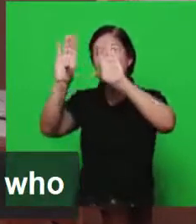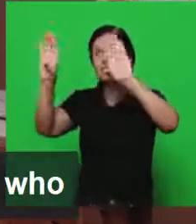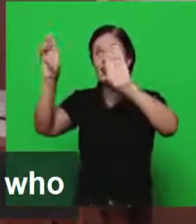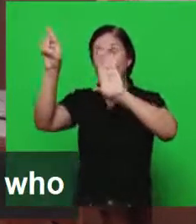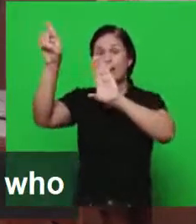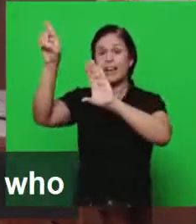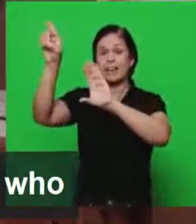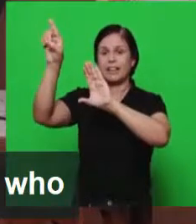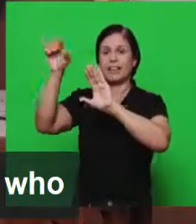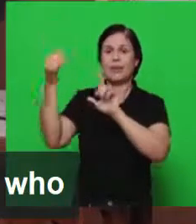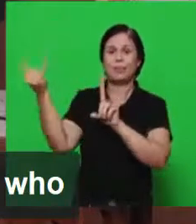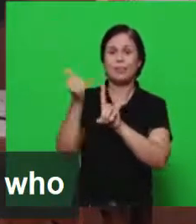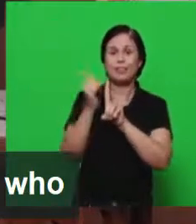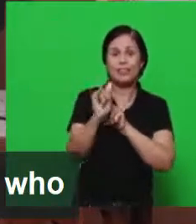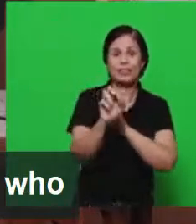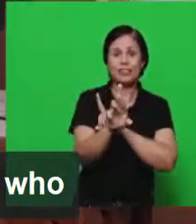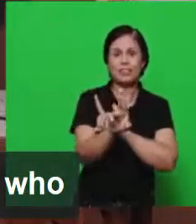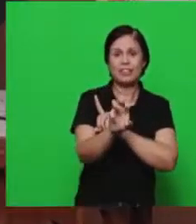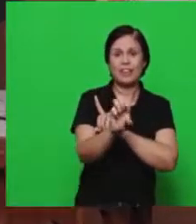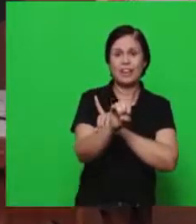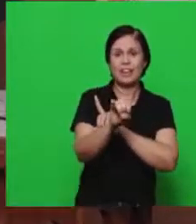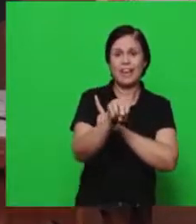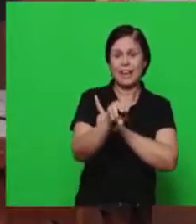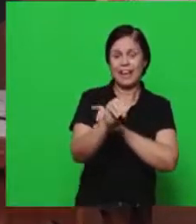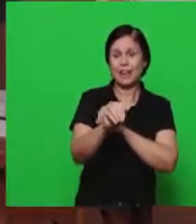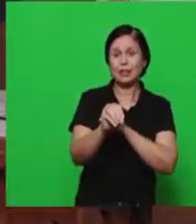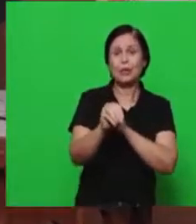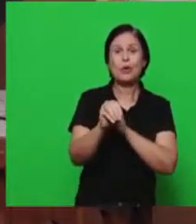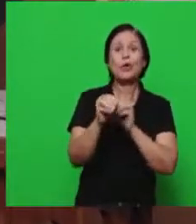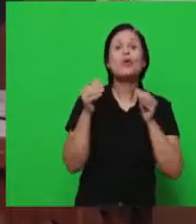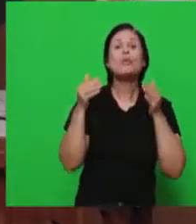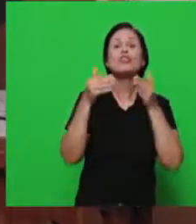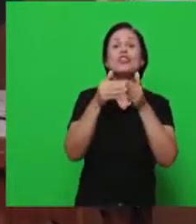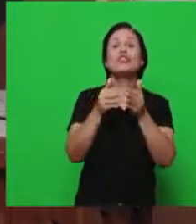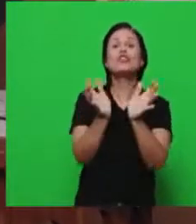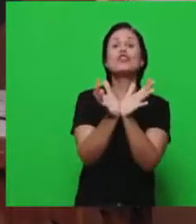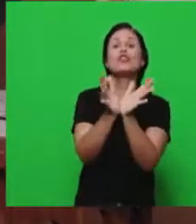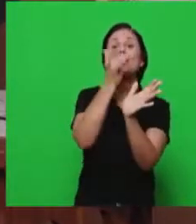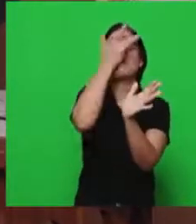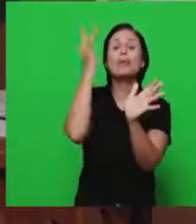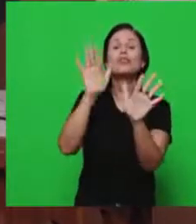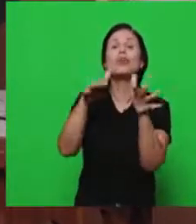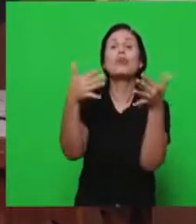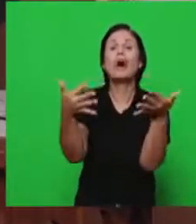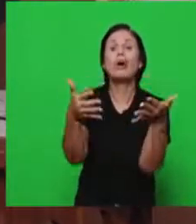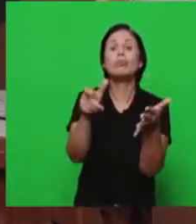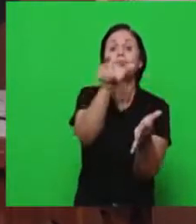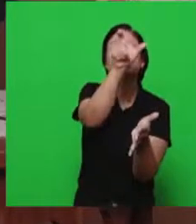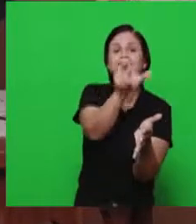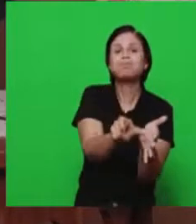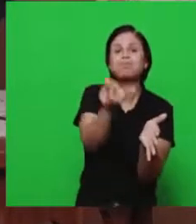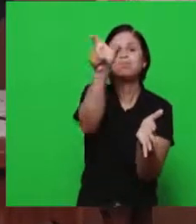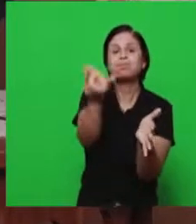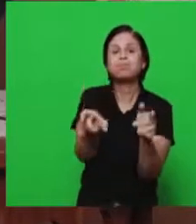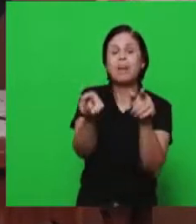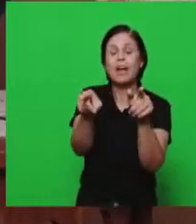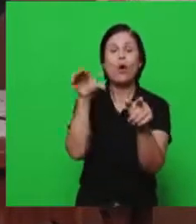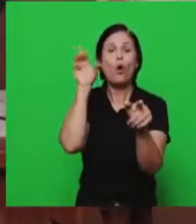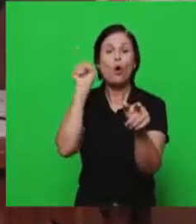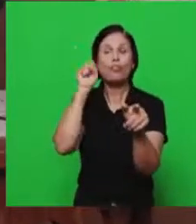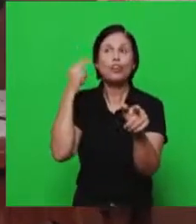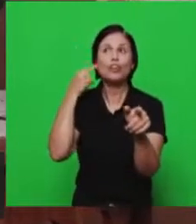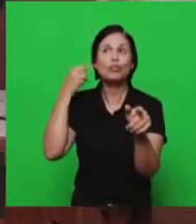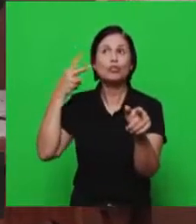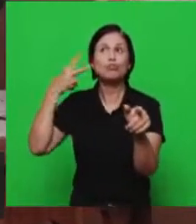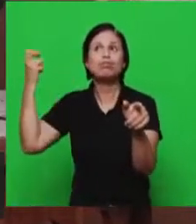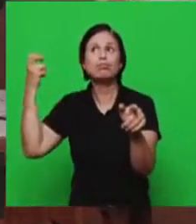que ele profetiza aqui para quem tem ouvidos para ouvir aqui é aquilo